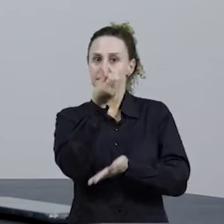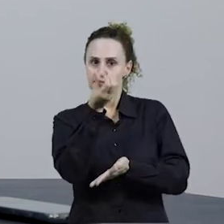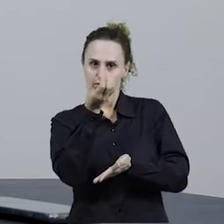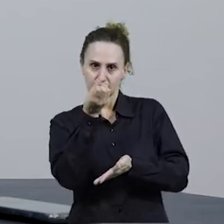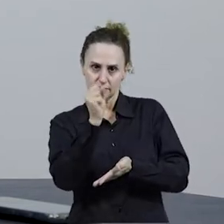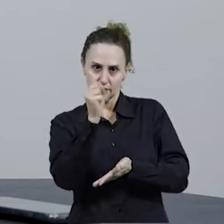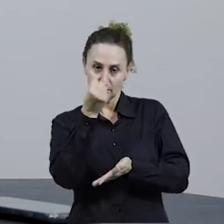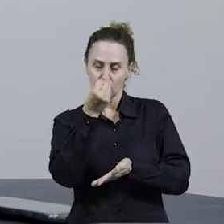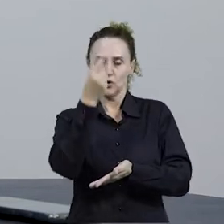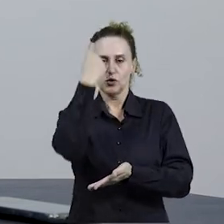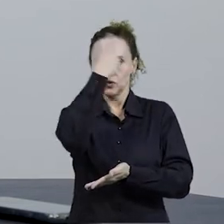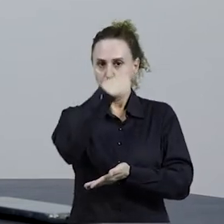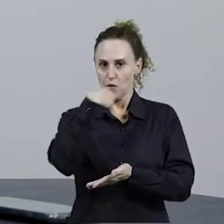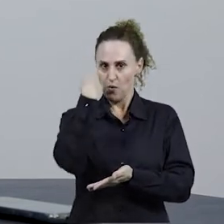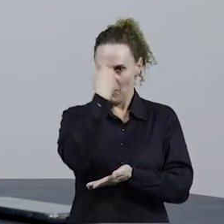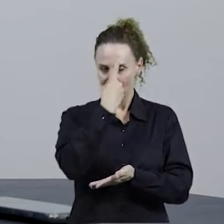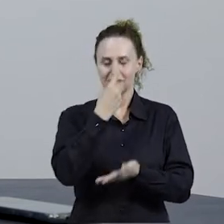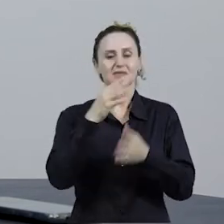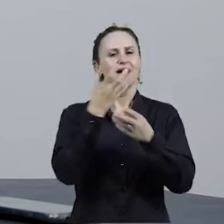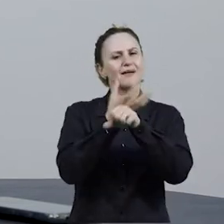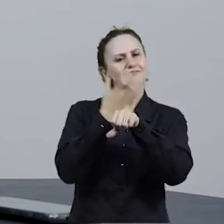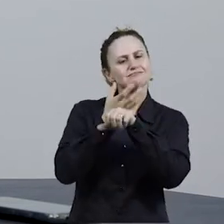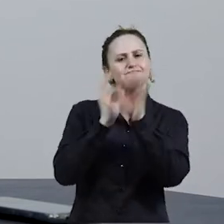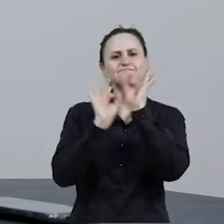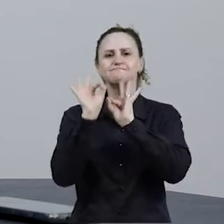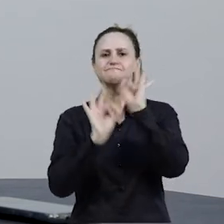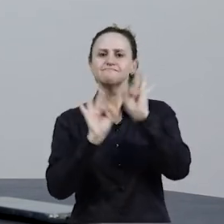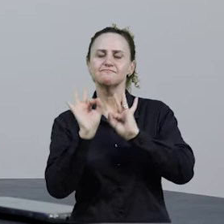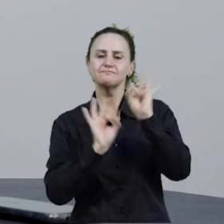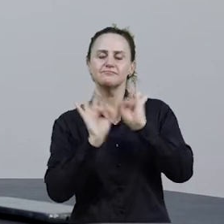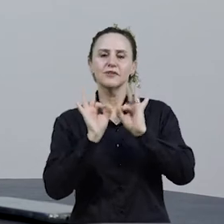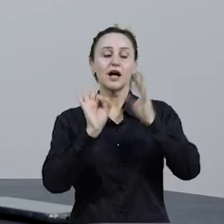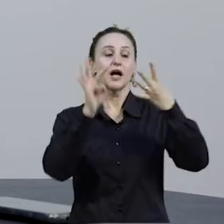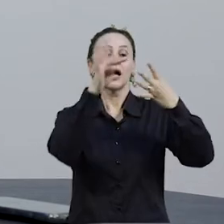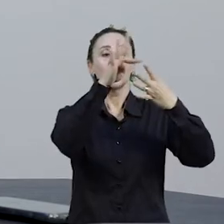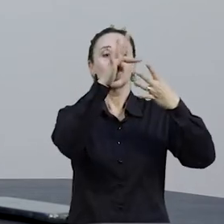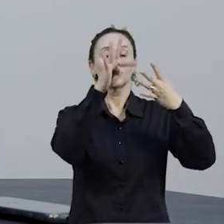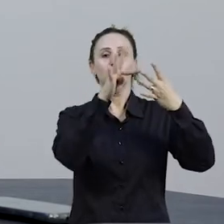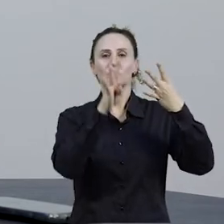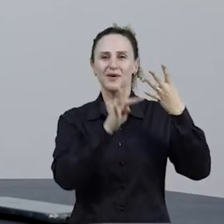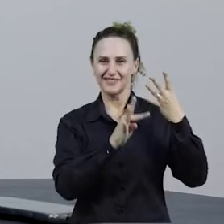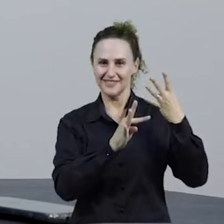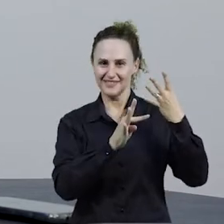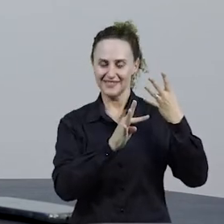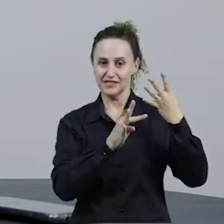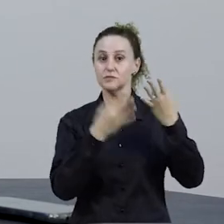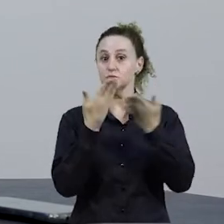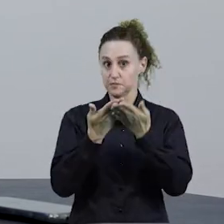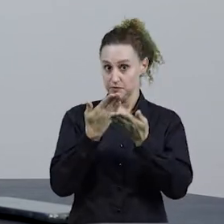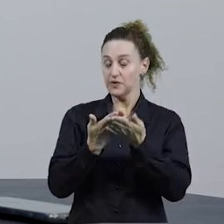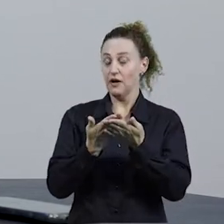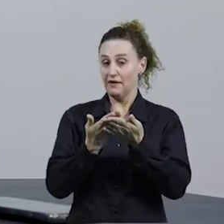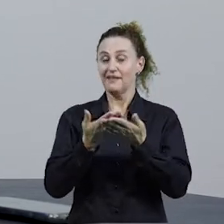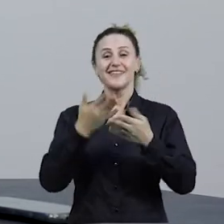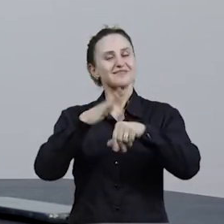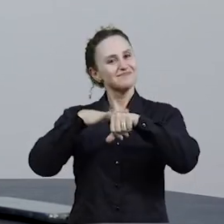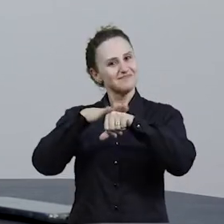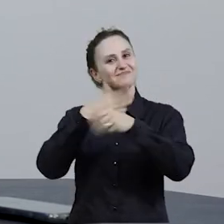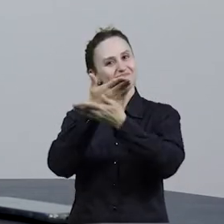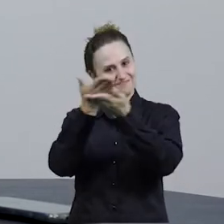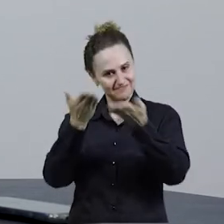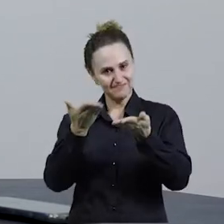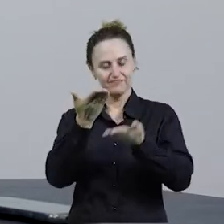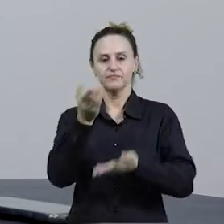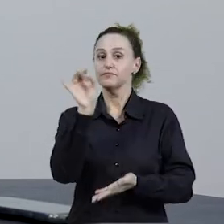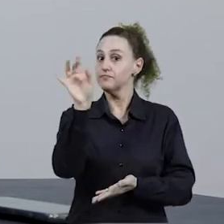68 horas, a nossa disciplina foi organizada em quatro unidades de autoestudo. Sobre ela que eu quero falar um pouquinho com cada